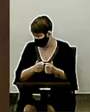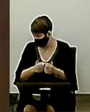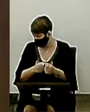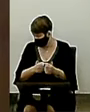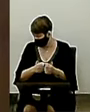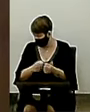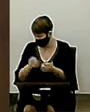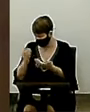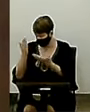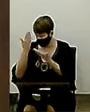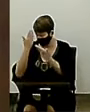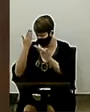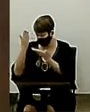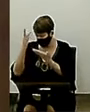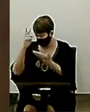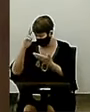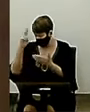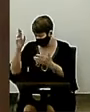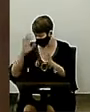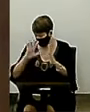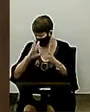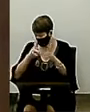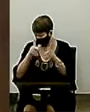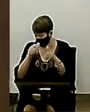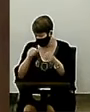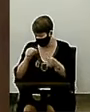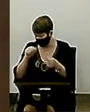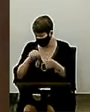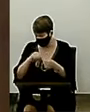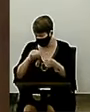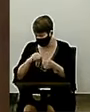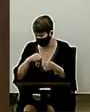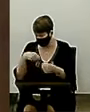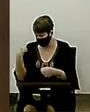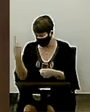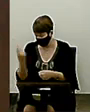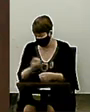Te agradeço, Senhor, por tudo que o Senhor tem feito por nós.